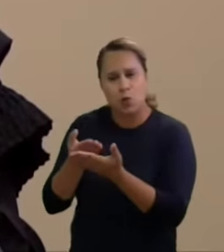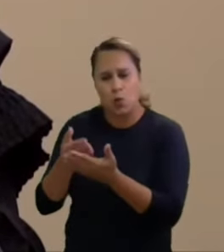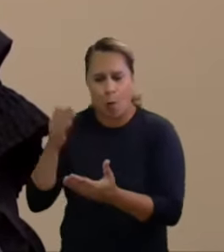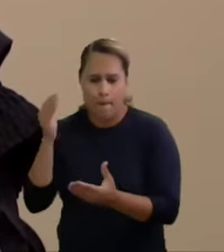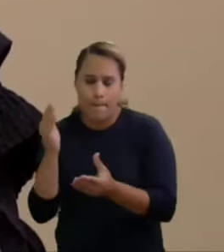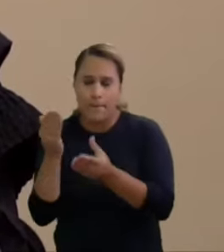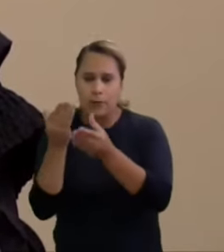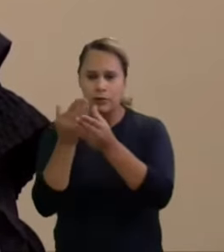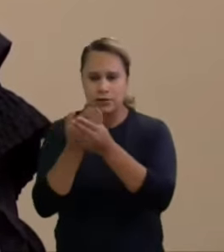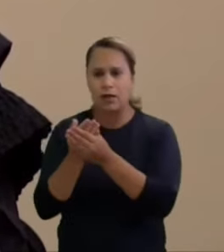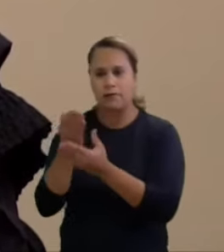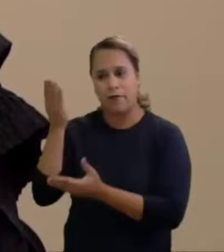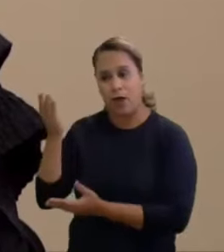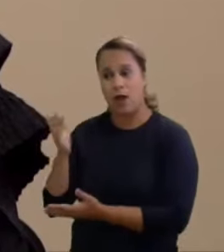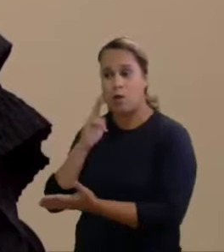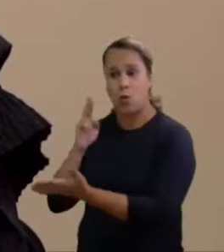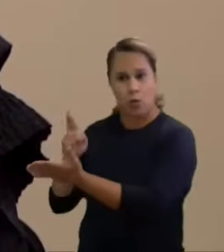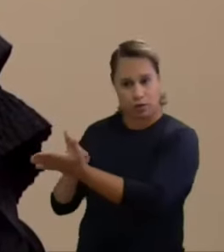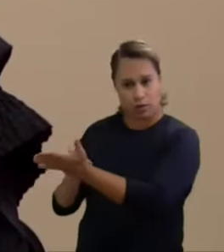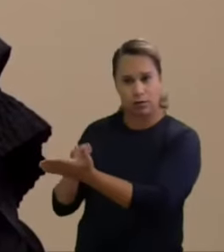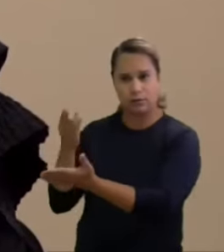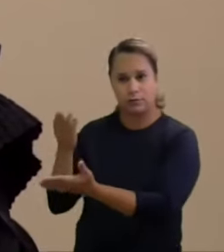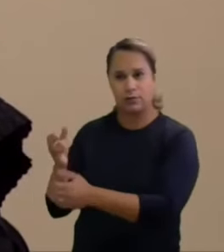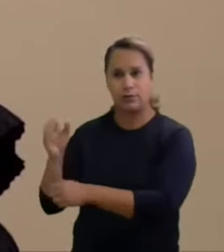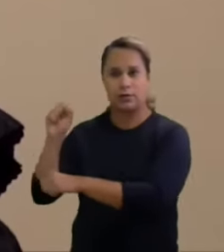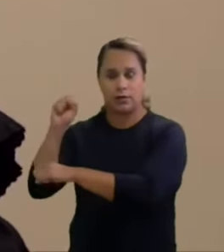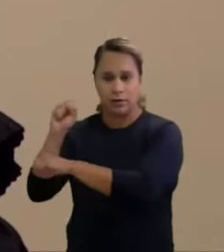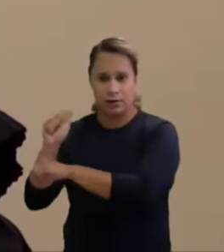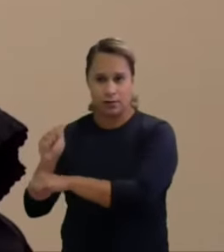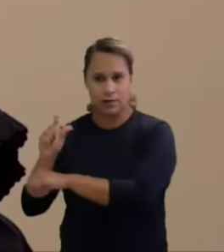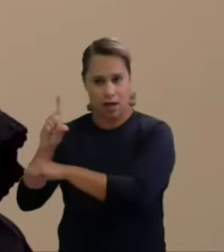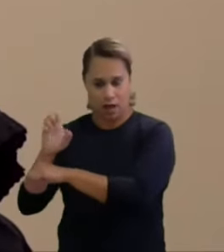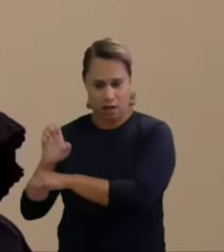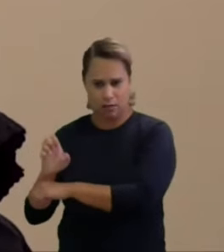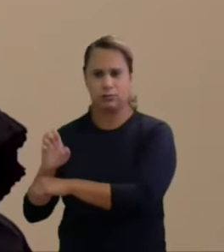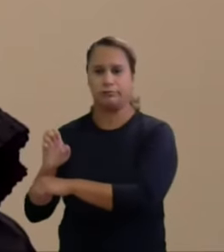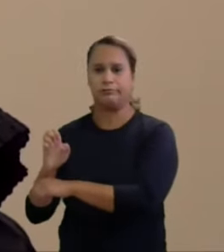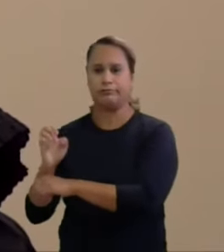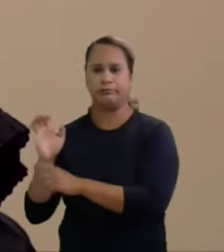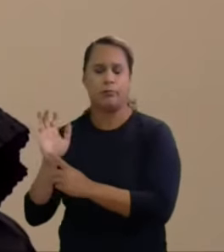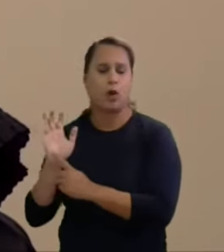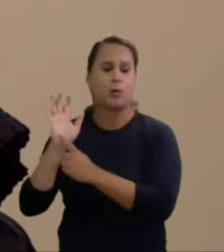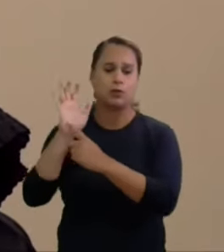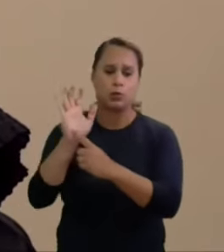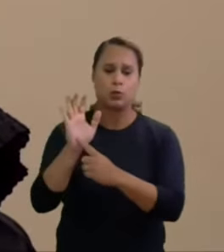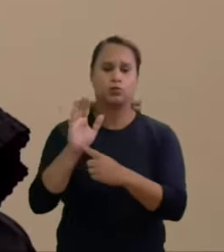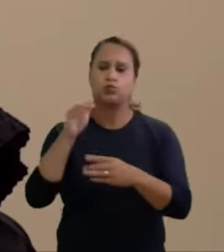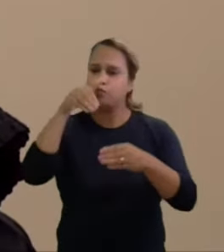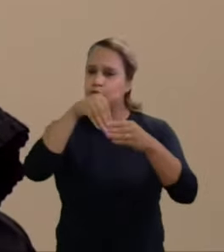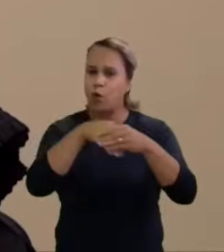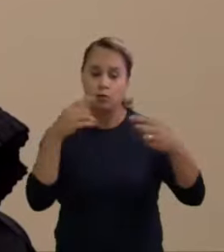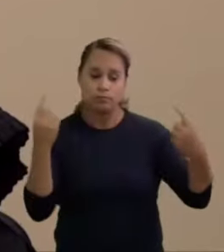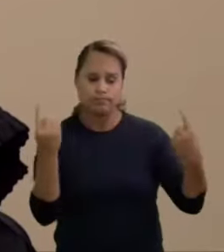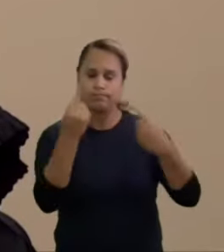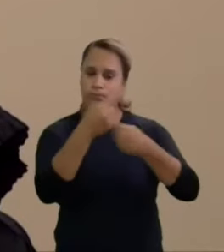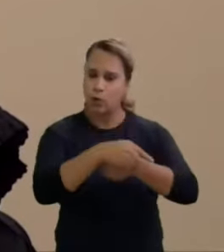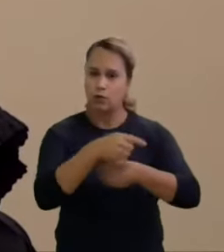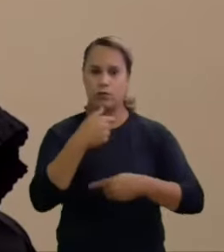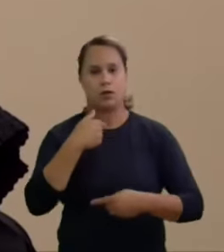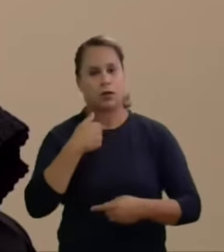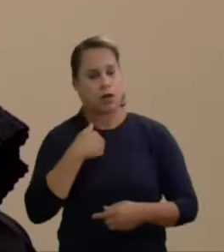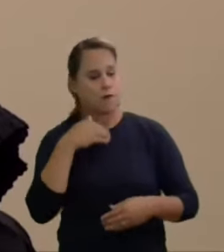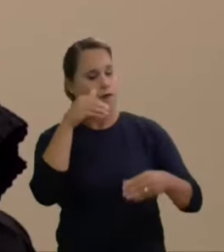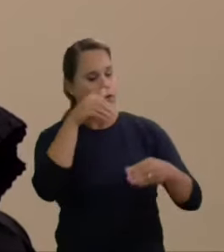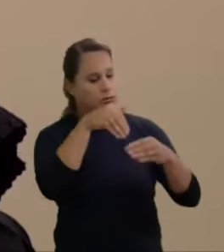doutor Sades também estudou o processo, apresentou um dissenso, apresentou um voto divergente. Eu vou estar acompanhando o